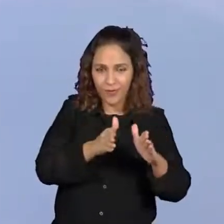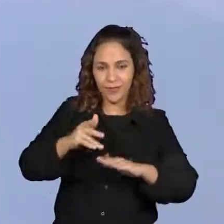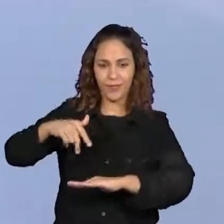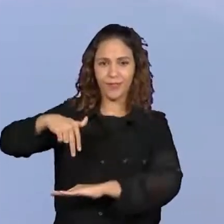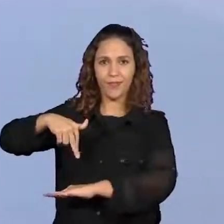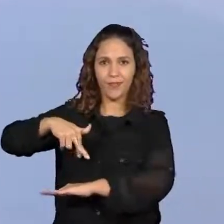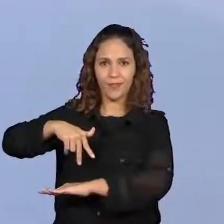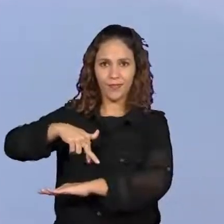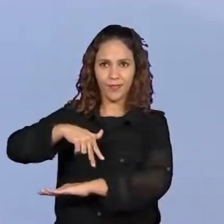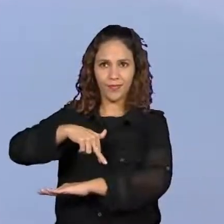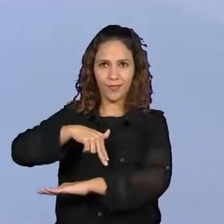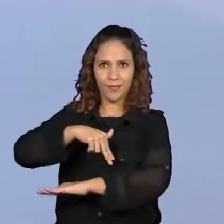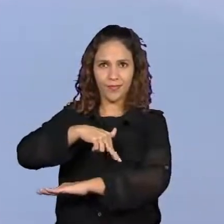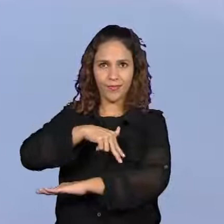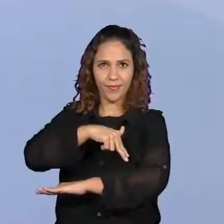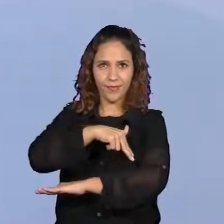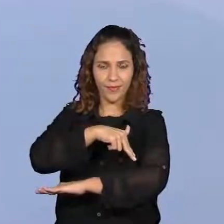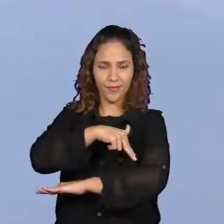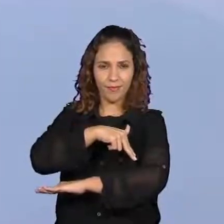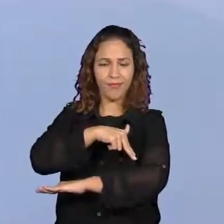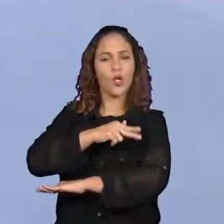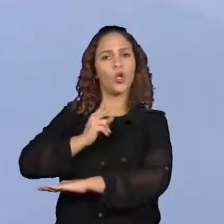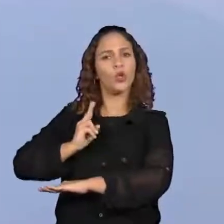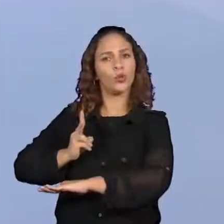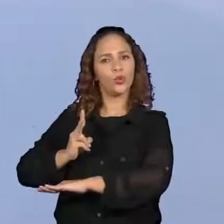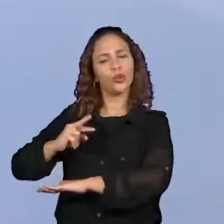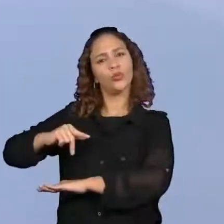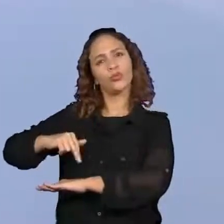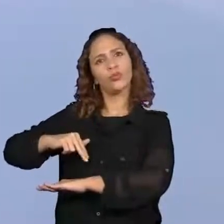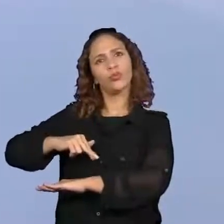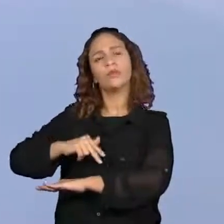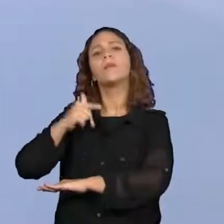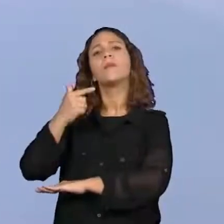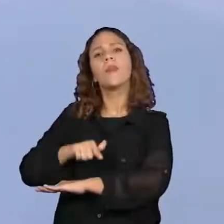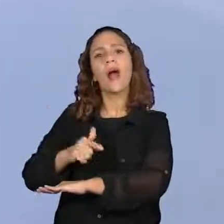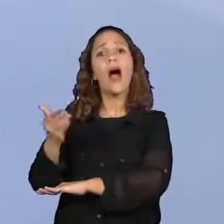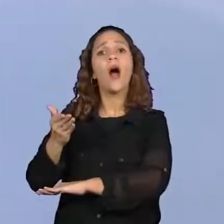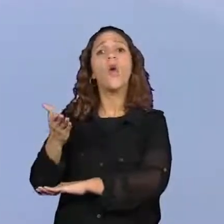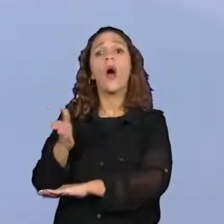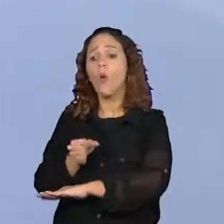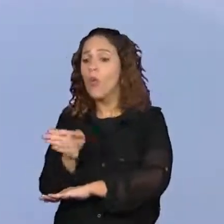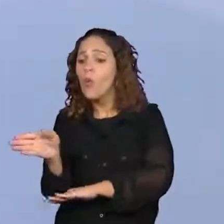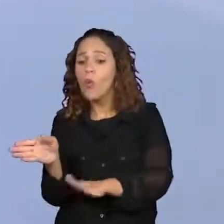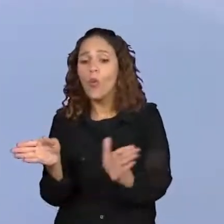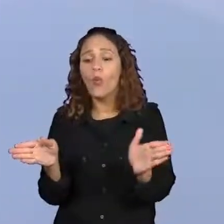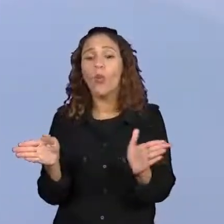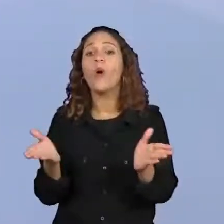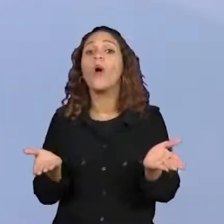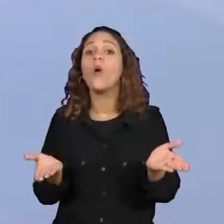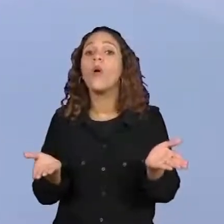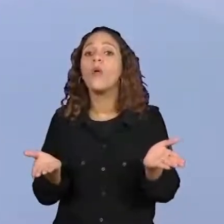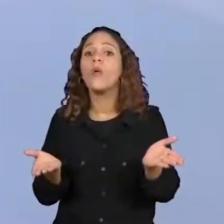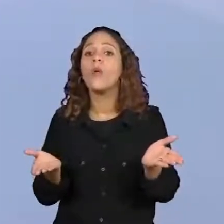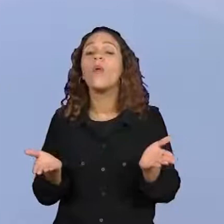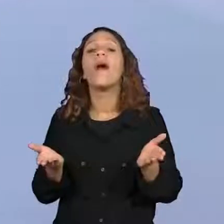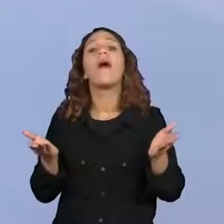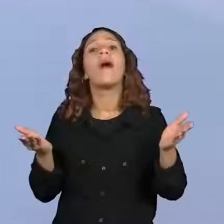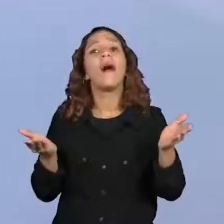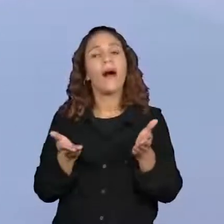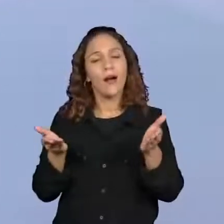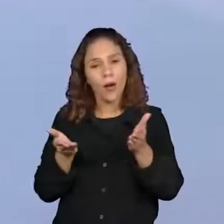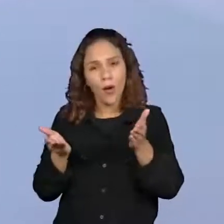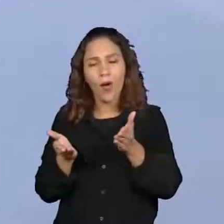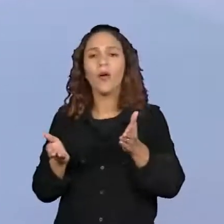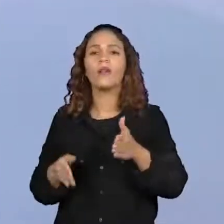sigo, então, mais um quarteirão para frente. E agora, Prô, eu viro a direita ou a esquerda? Agora você vira a esquerda.